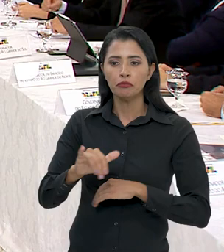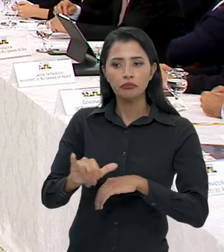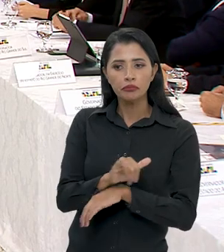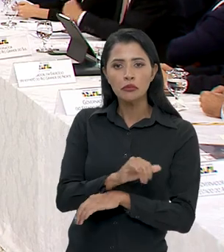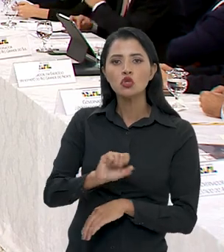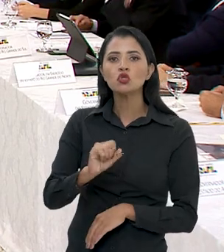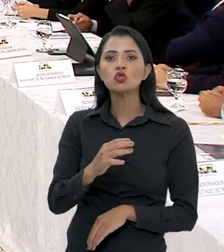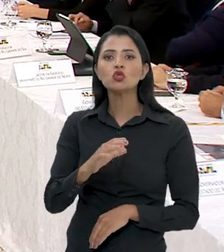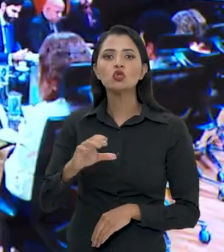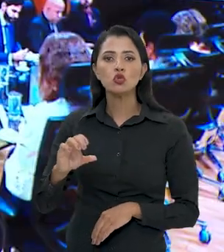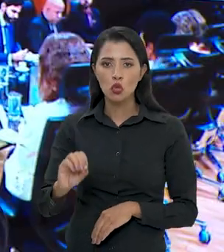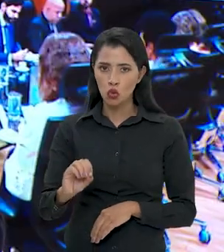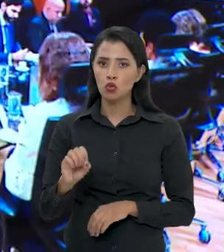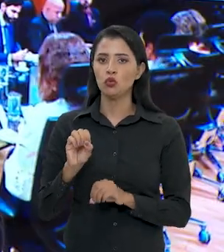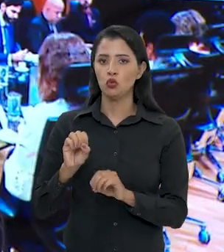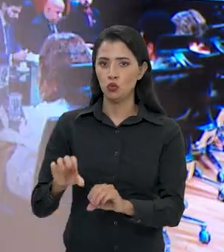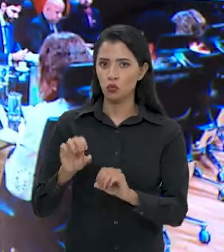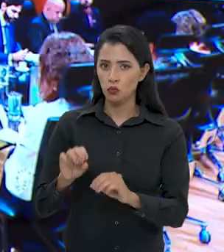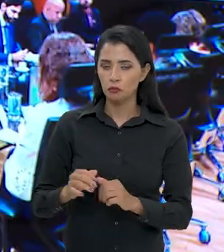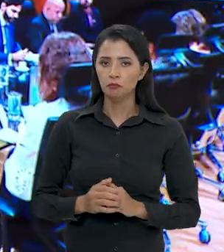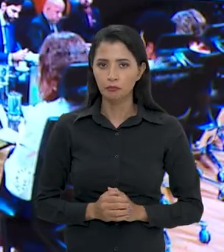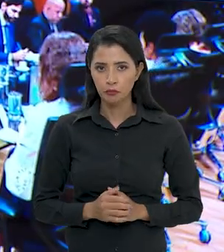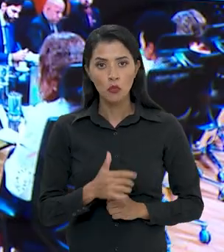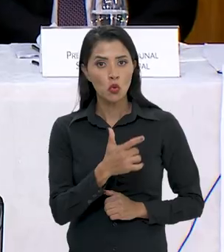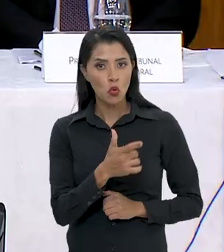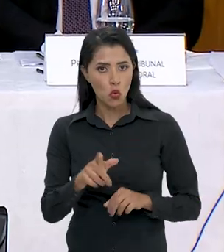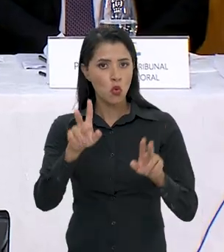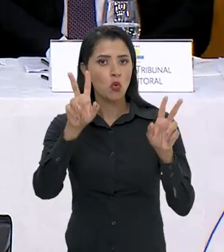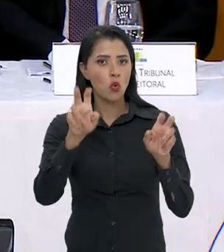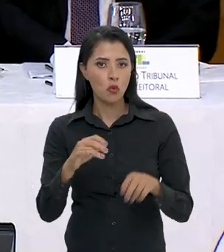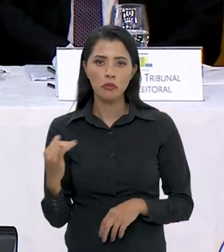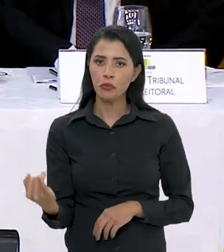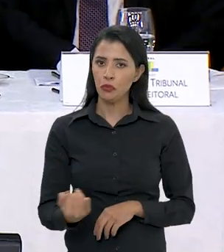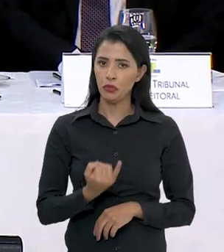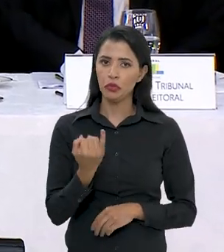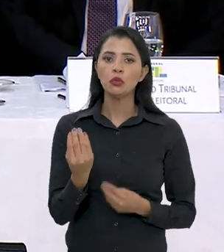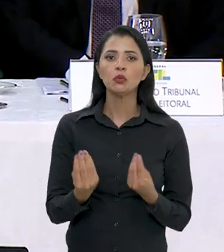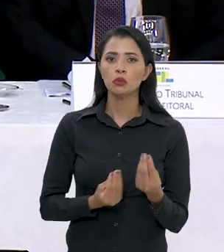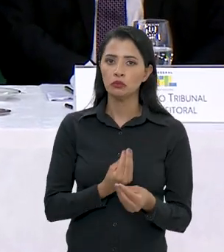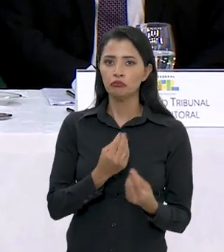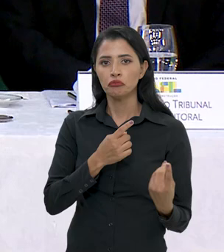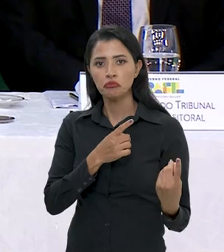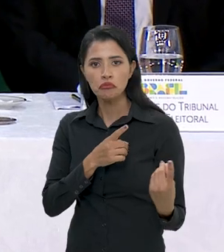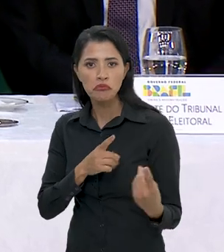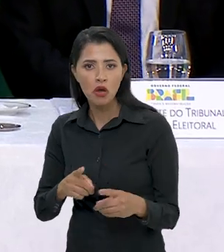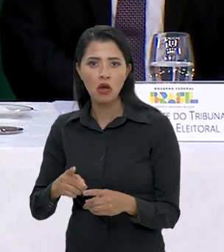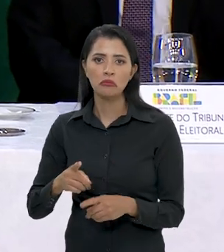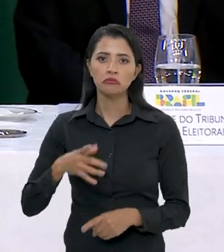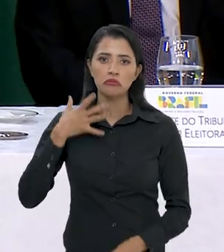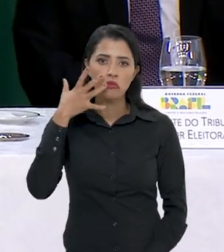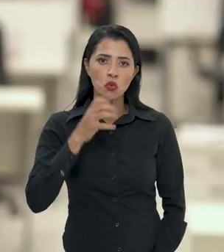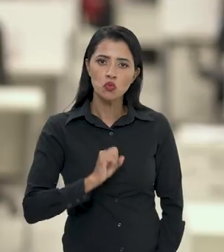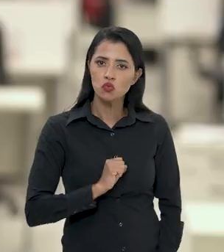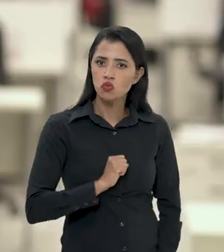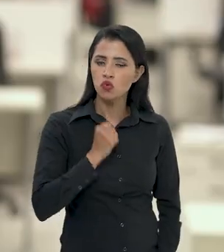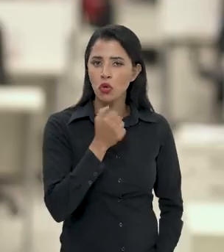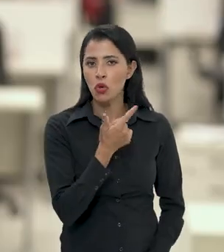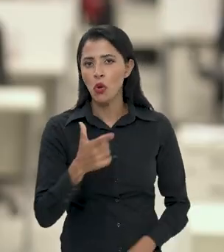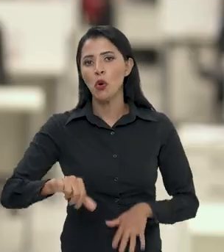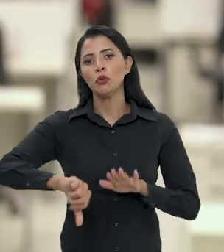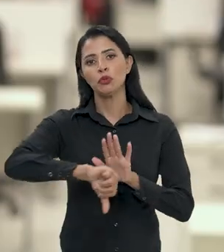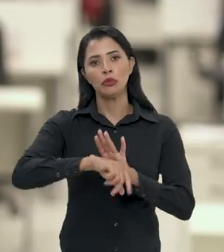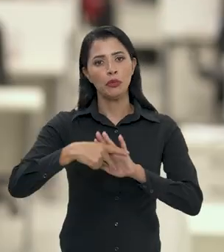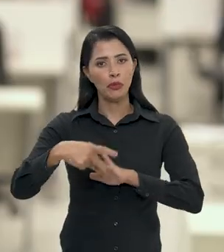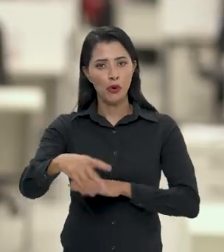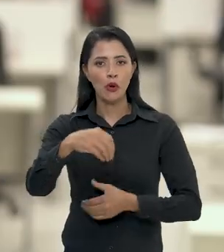infraestrutura e medidas socioeducativas. Outro ponto importante da pauta foi o combate ao discurso de